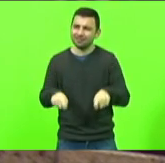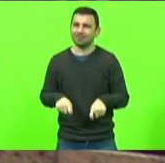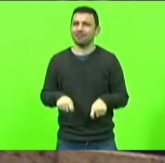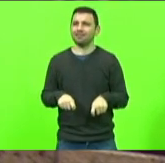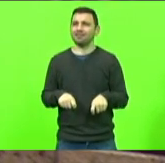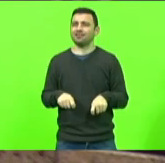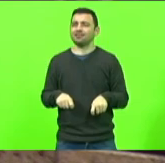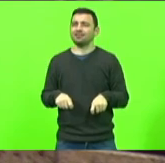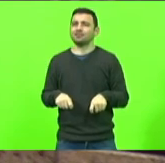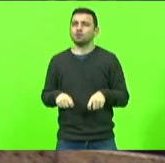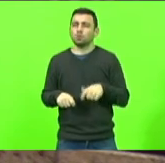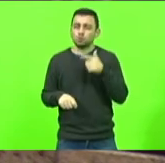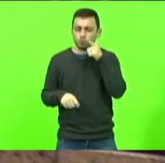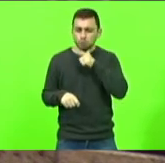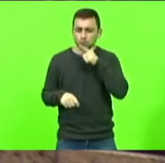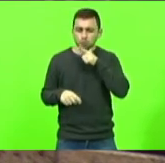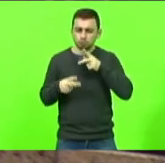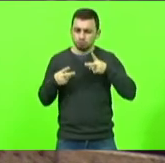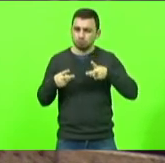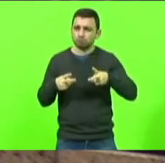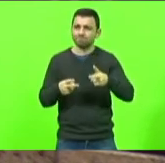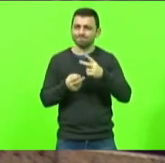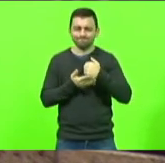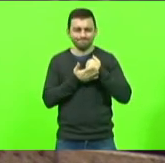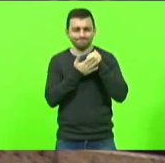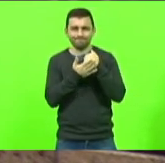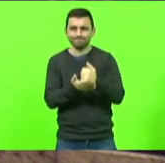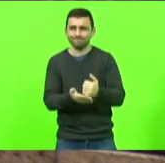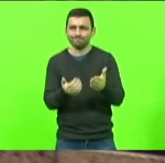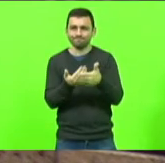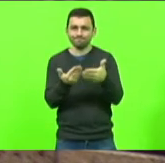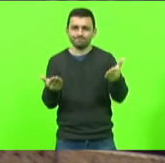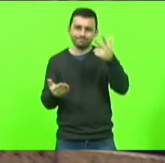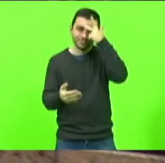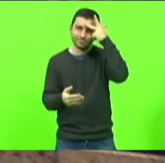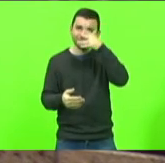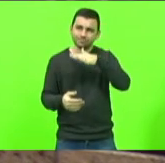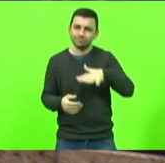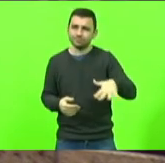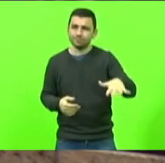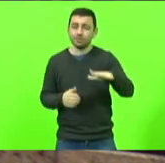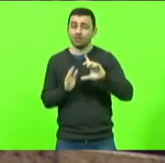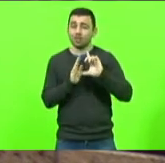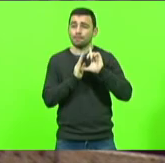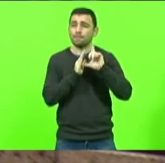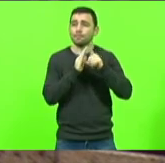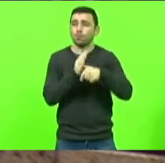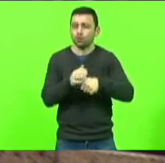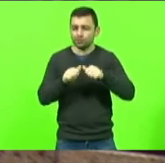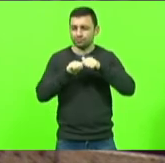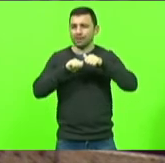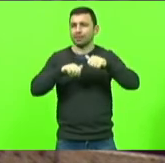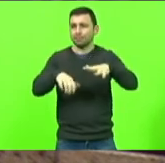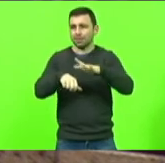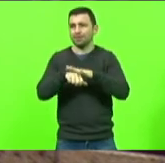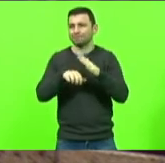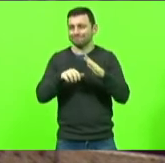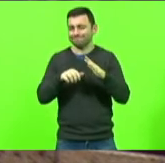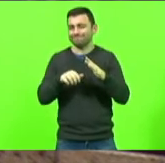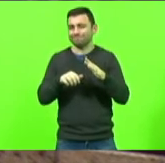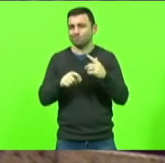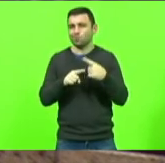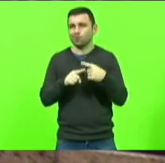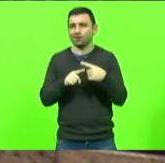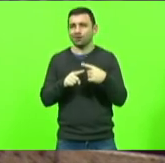dar esse continuar dando esse suporte nesse momento pós pandemia que talvez seja mais difícil ainda do que o próprio